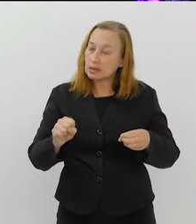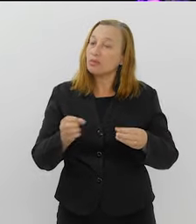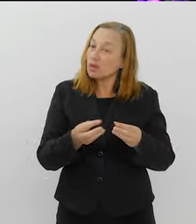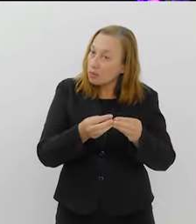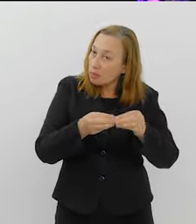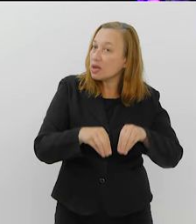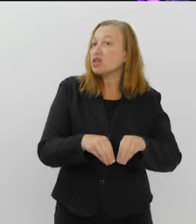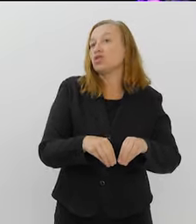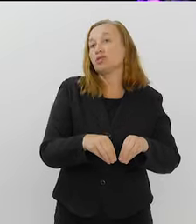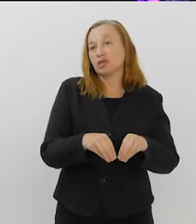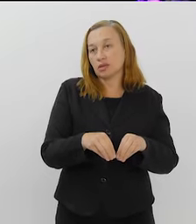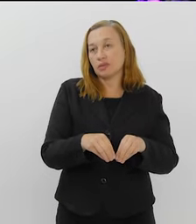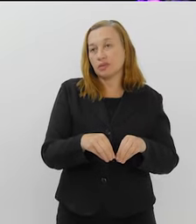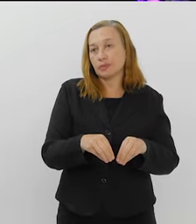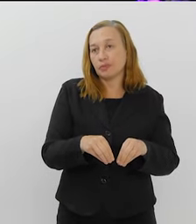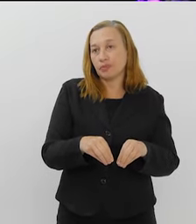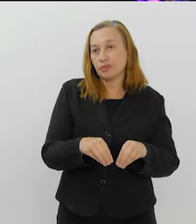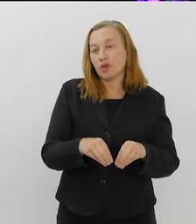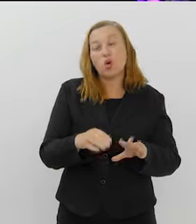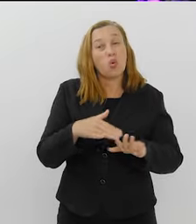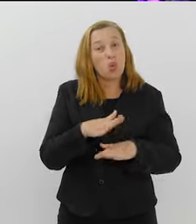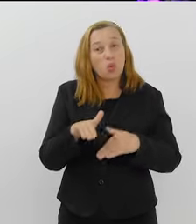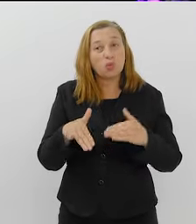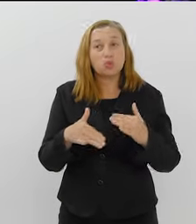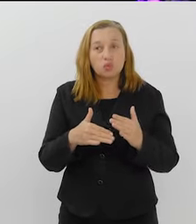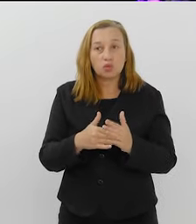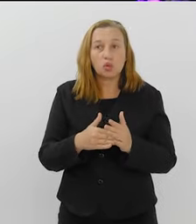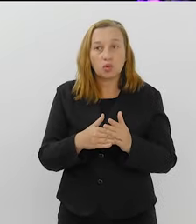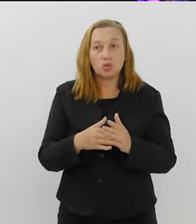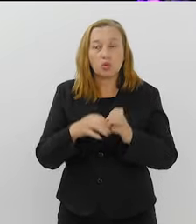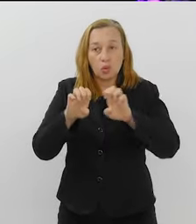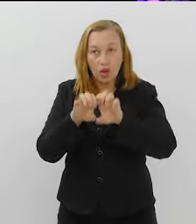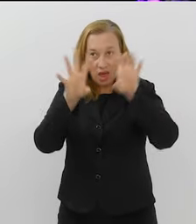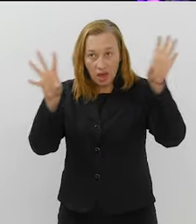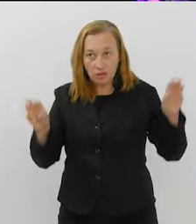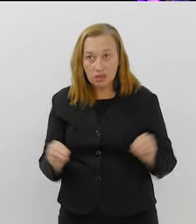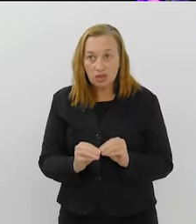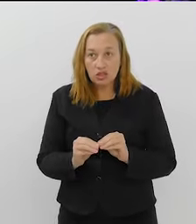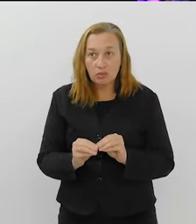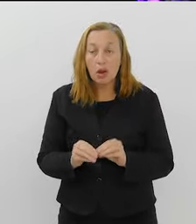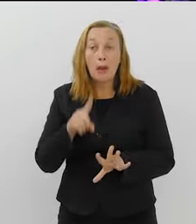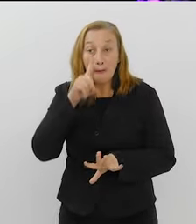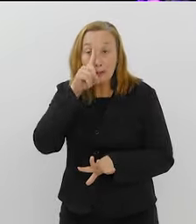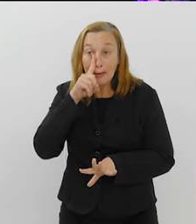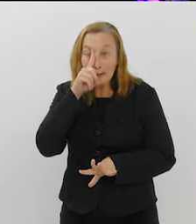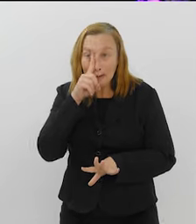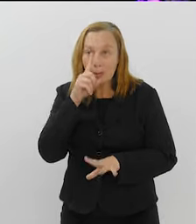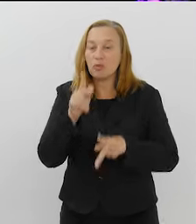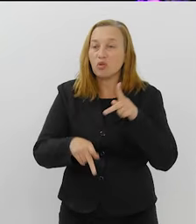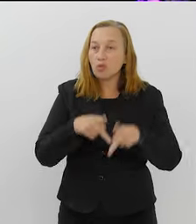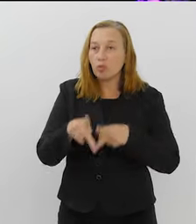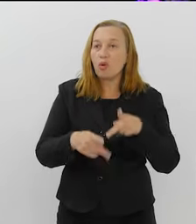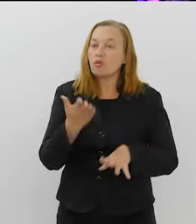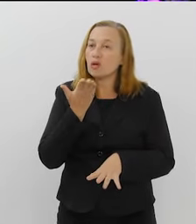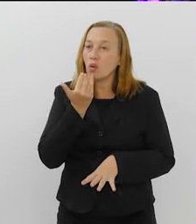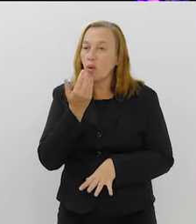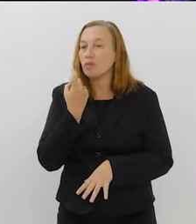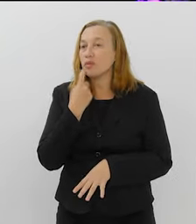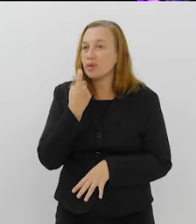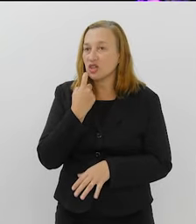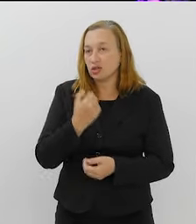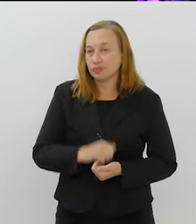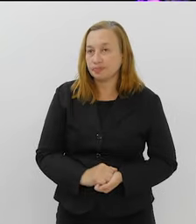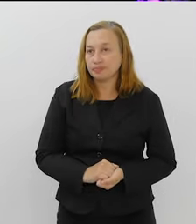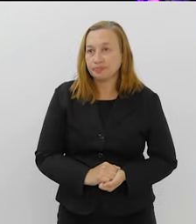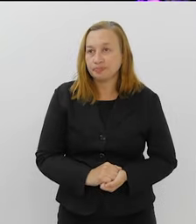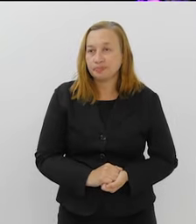impactando potencialmente com todo um ecossistema, e não só, mas oferecendo risco para a população que se alimenta de pescado